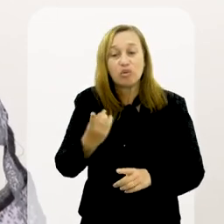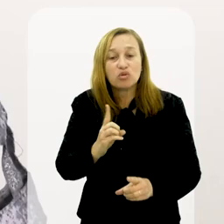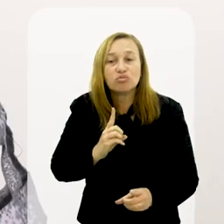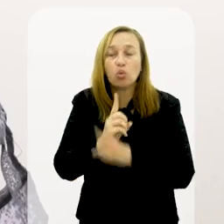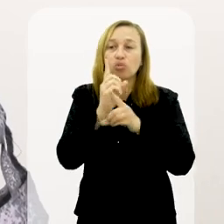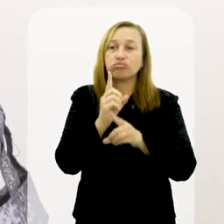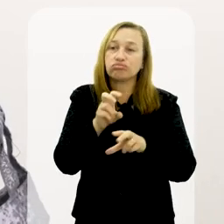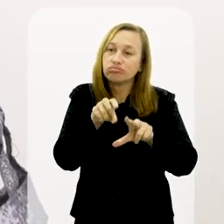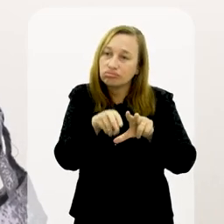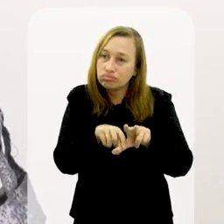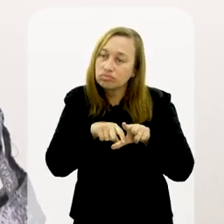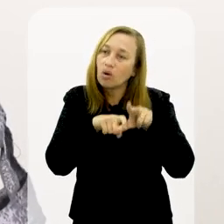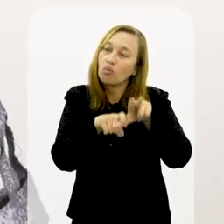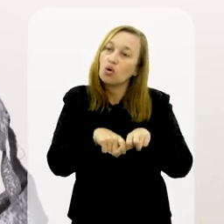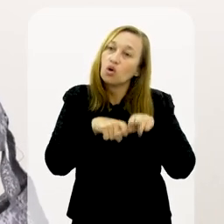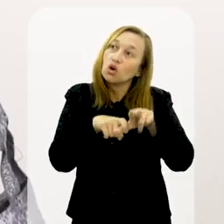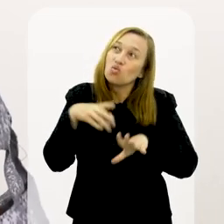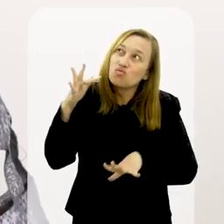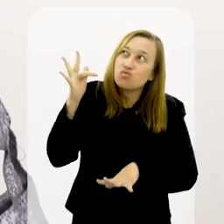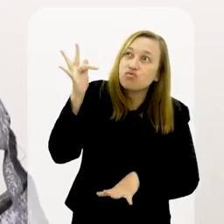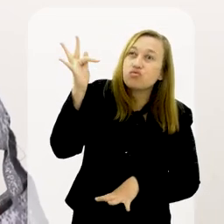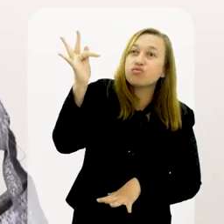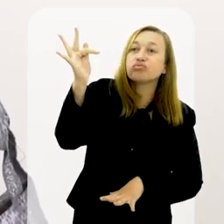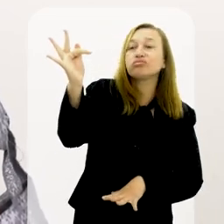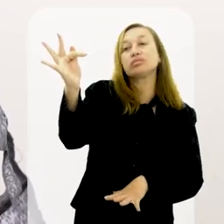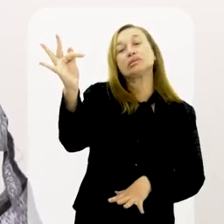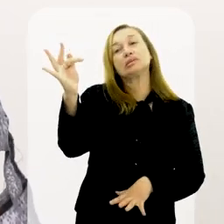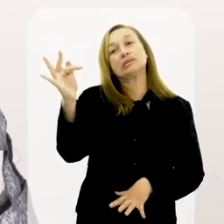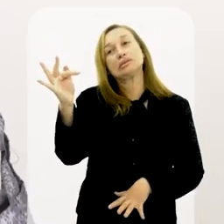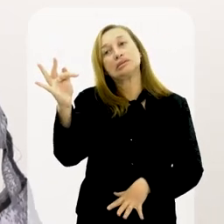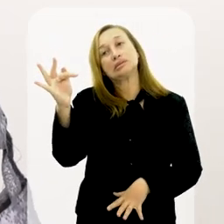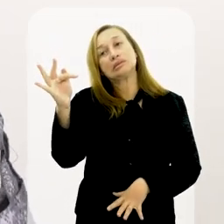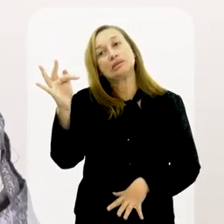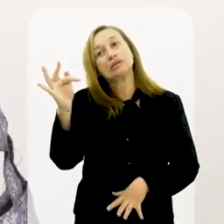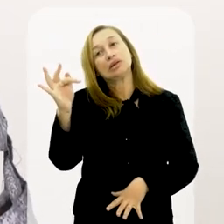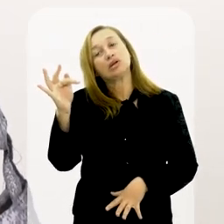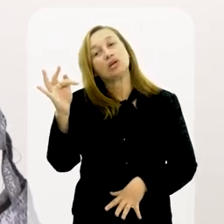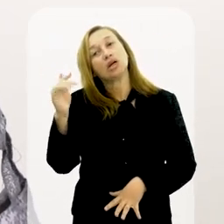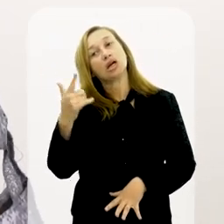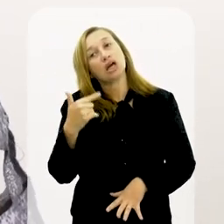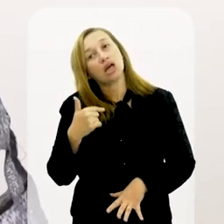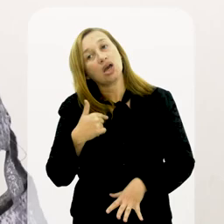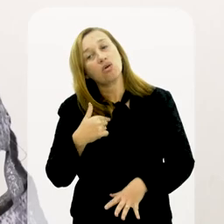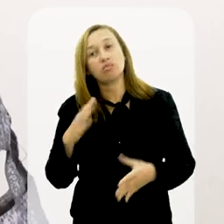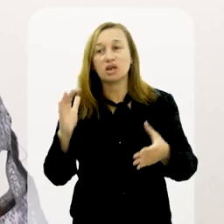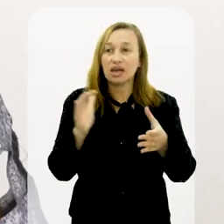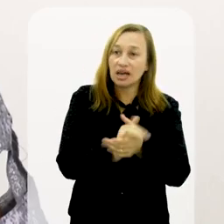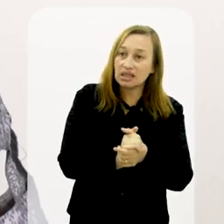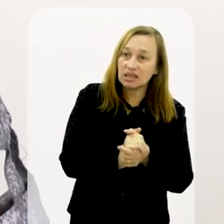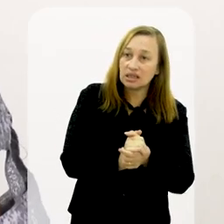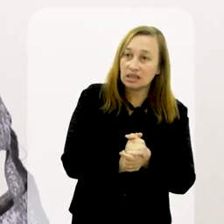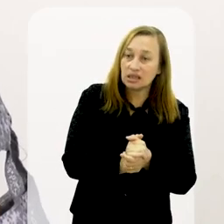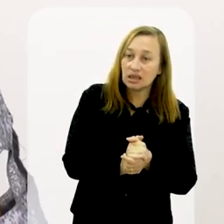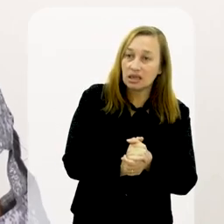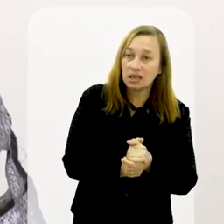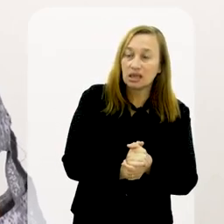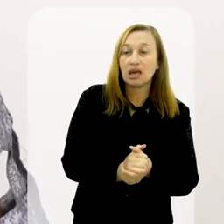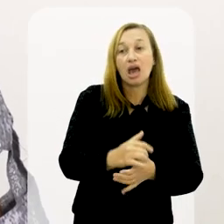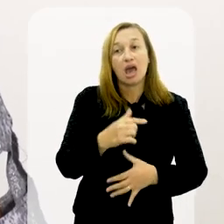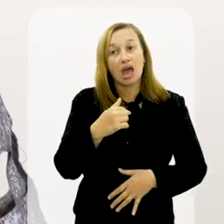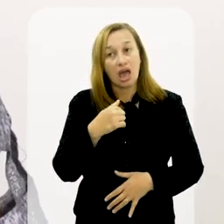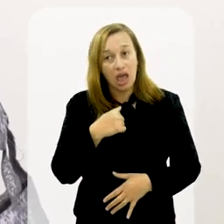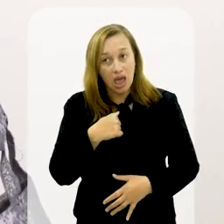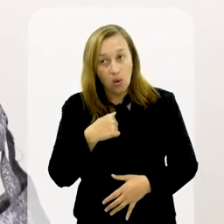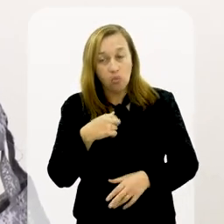espiritismo, mas me encontrei na Umbanda. E no futuro, vamos dizer assim, eu fiz um trisal, me